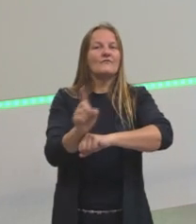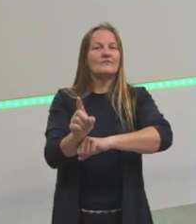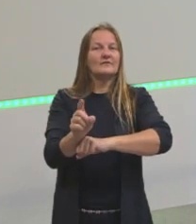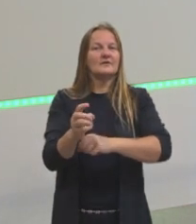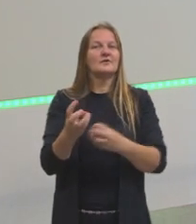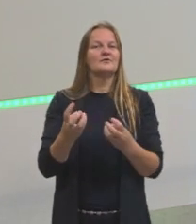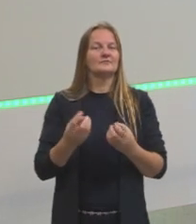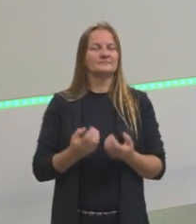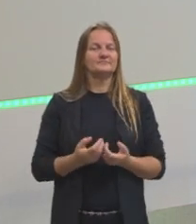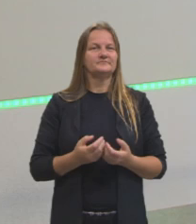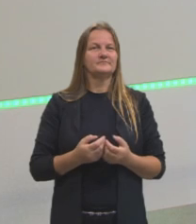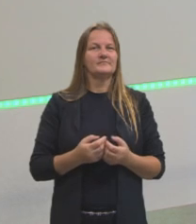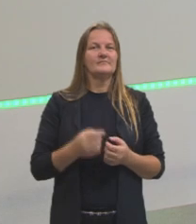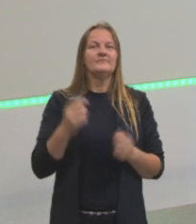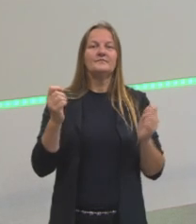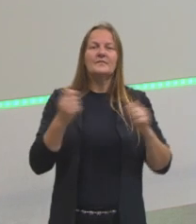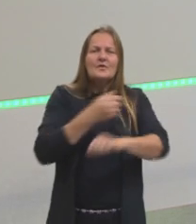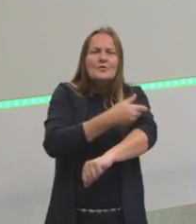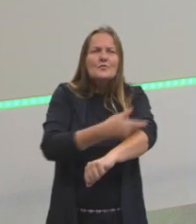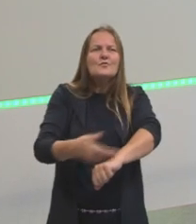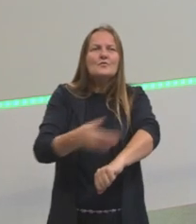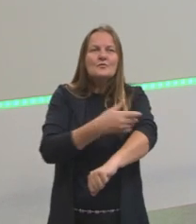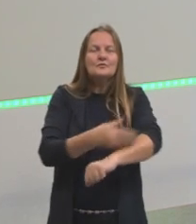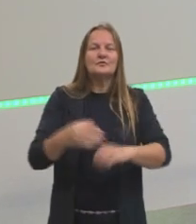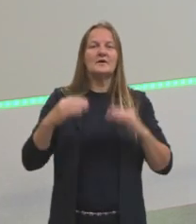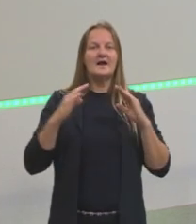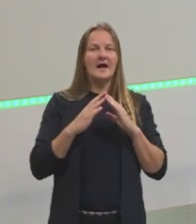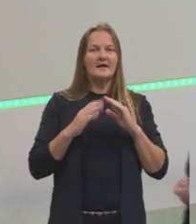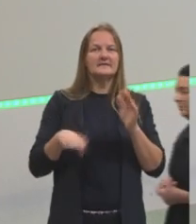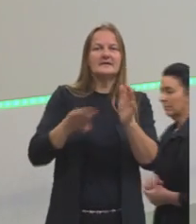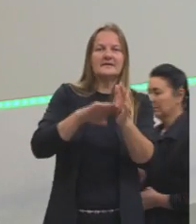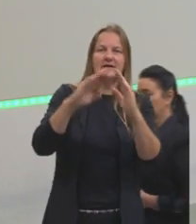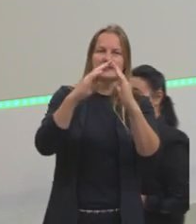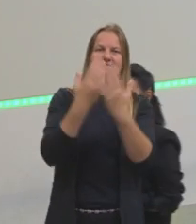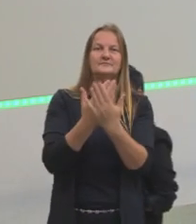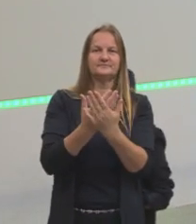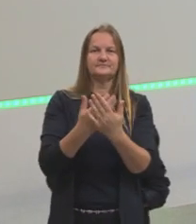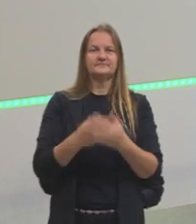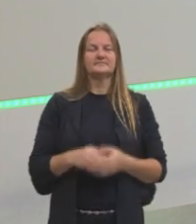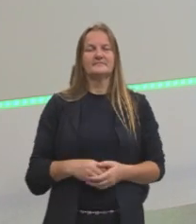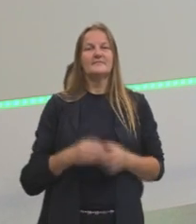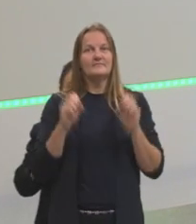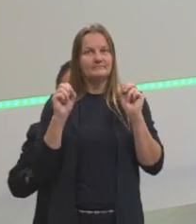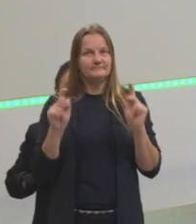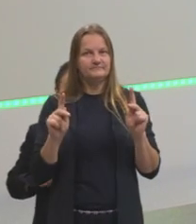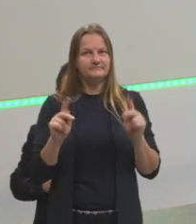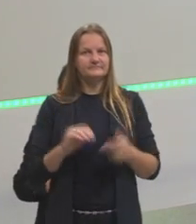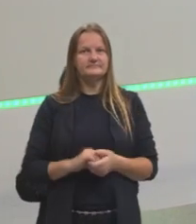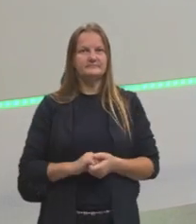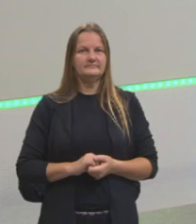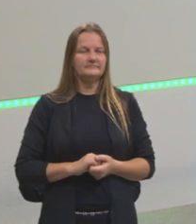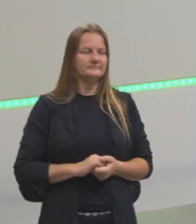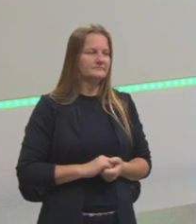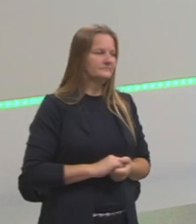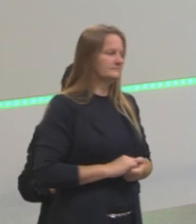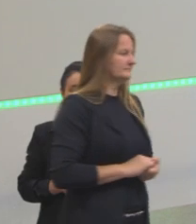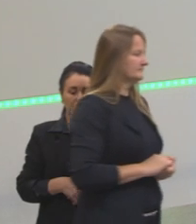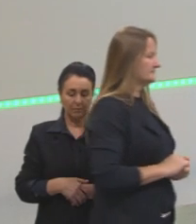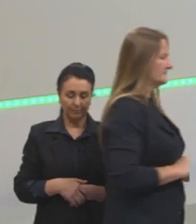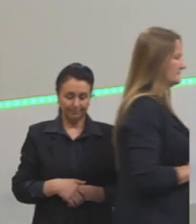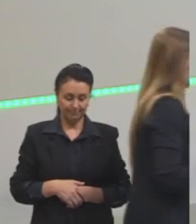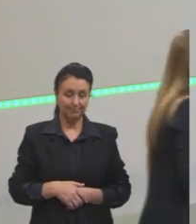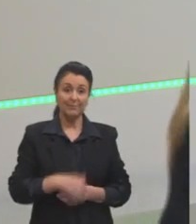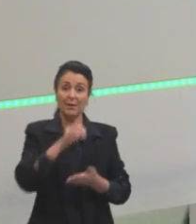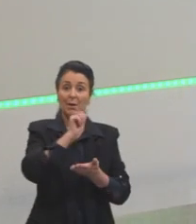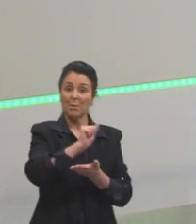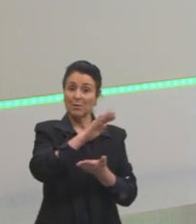costumam levar para chegar até a escola, tá? Então, uma atividade fica para vocês fazerem